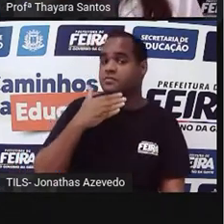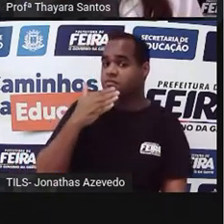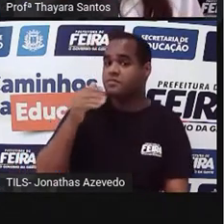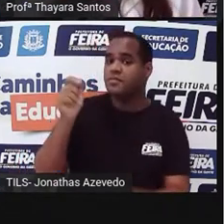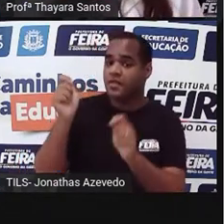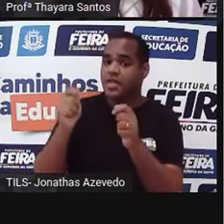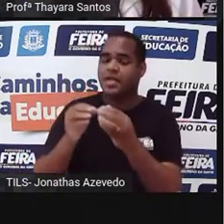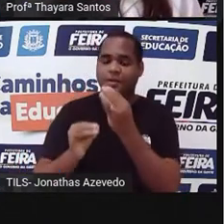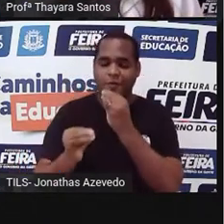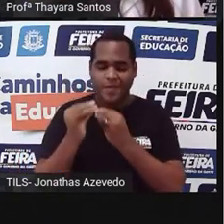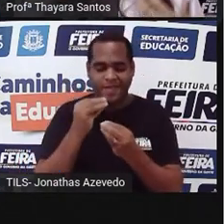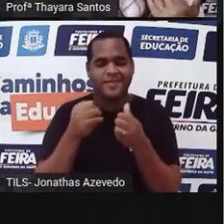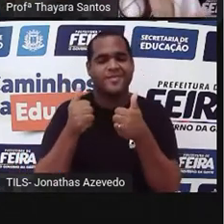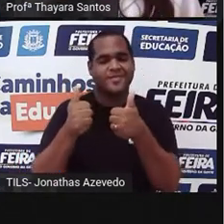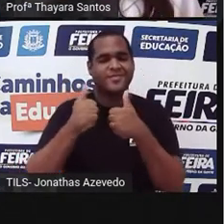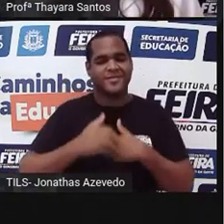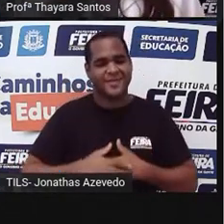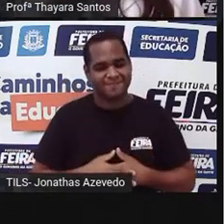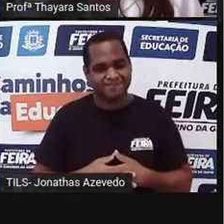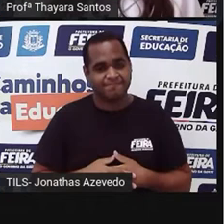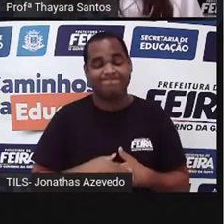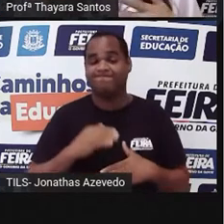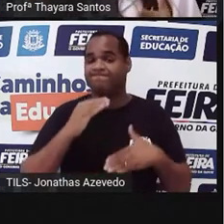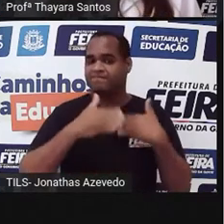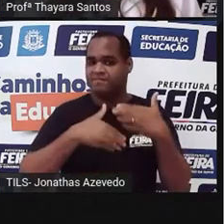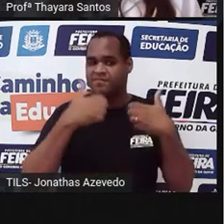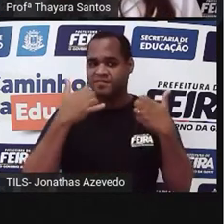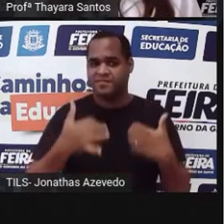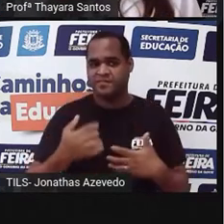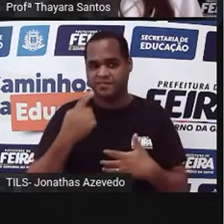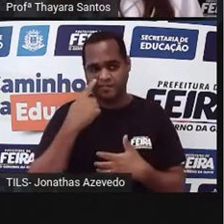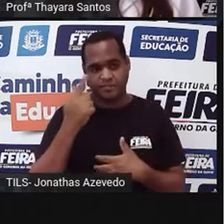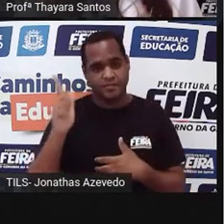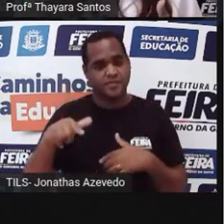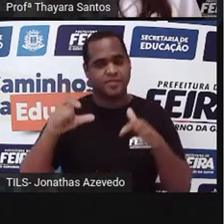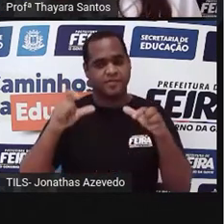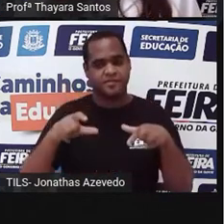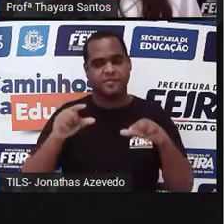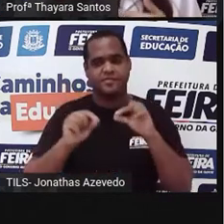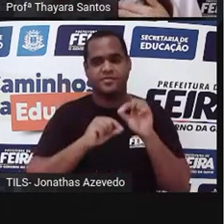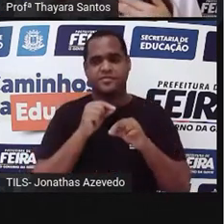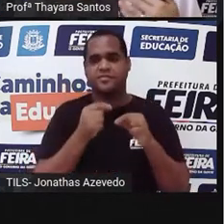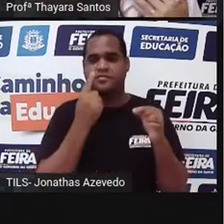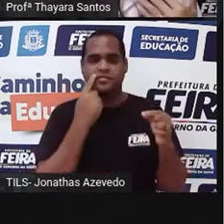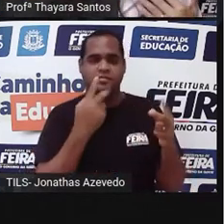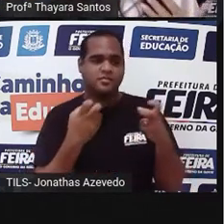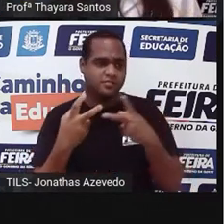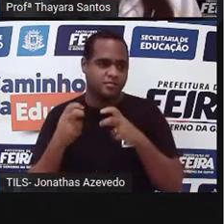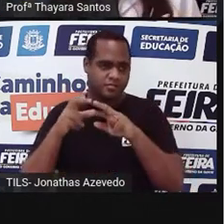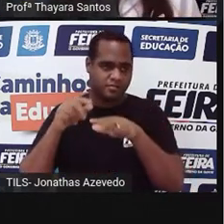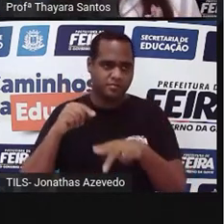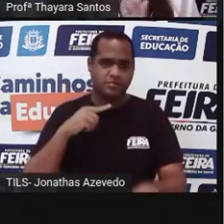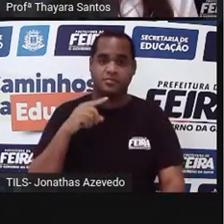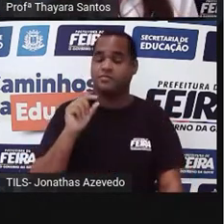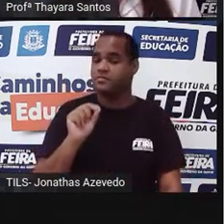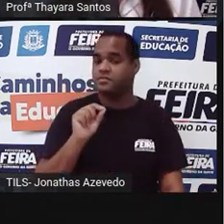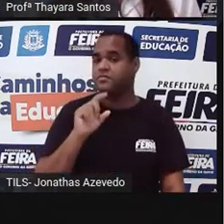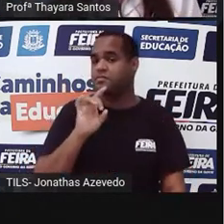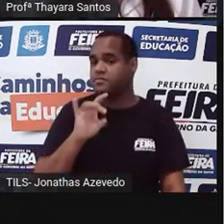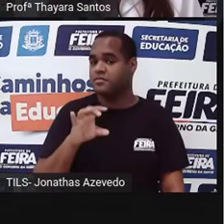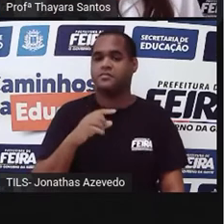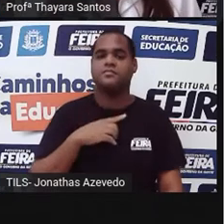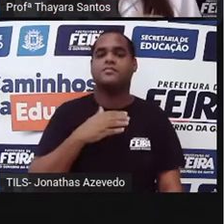se alimentar bem. Tá. Depois de um tempo, ele voltou lá naquele mesmo lugar e ele percebeu que só existiam girafas de pescoço